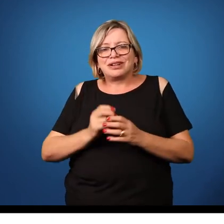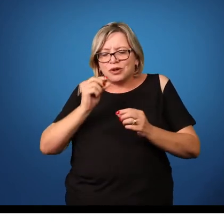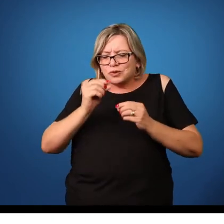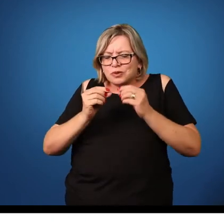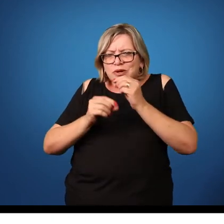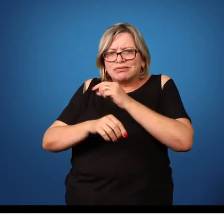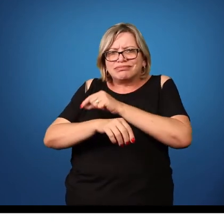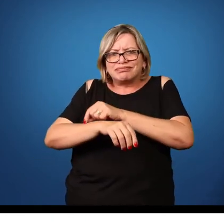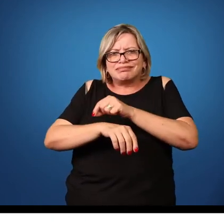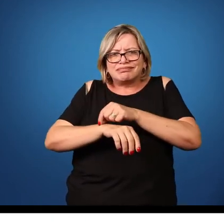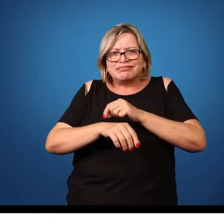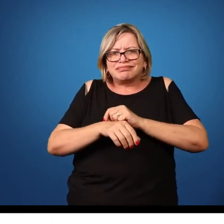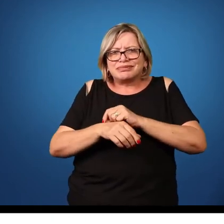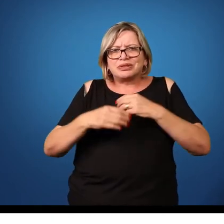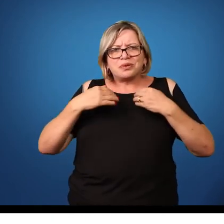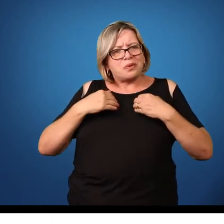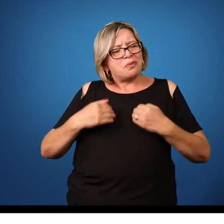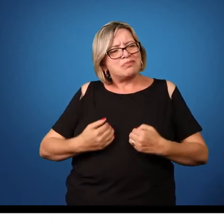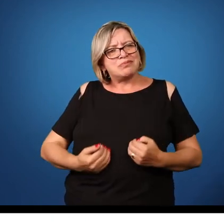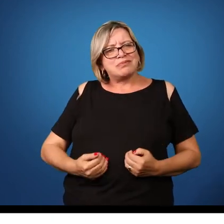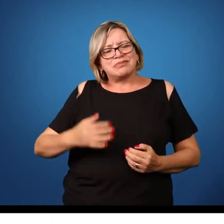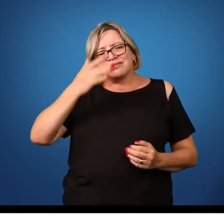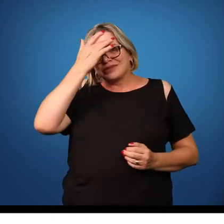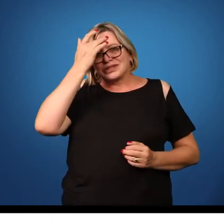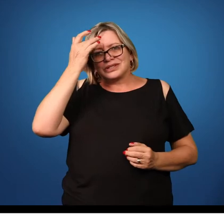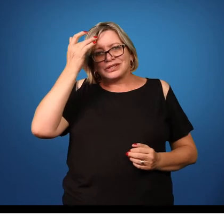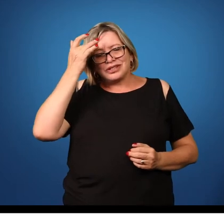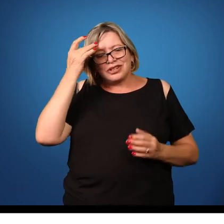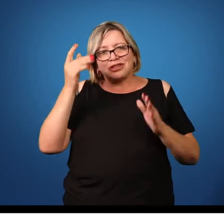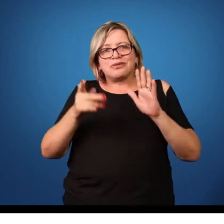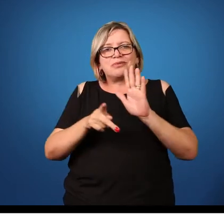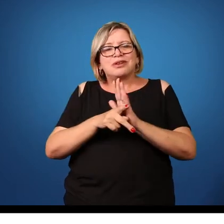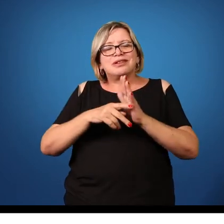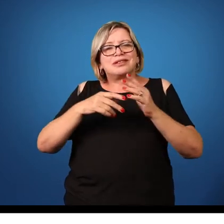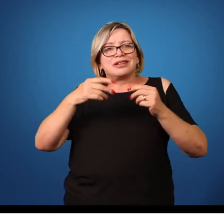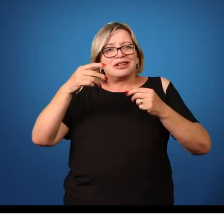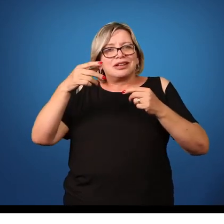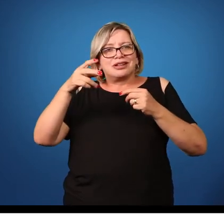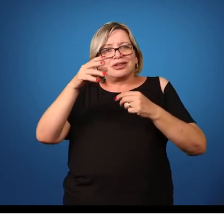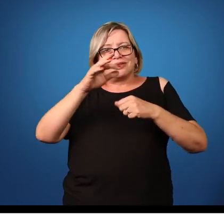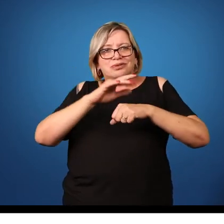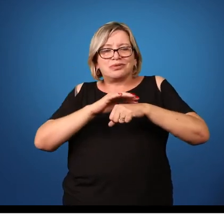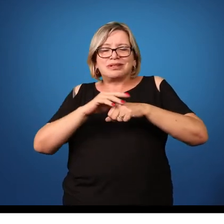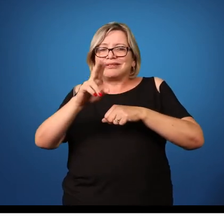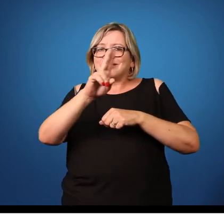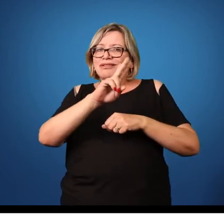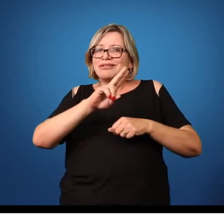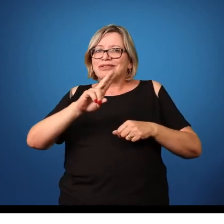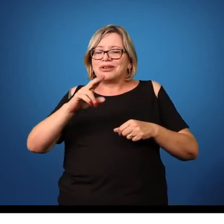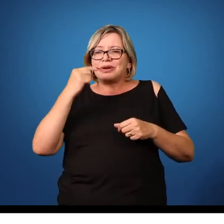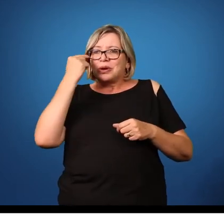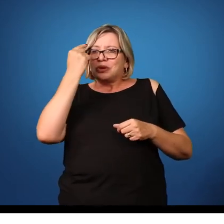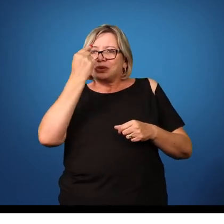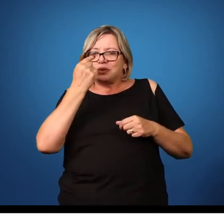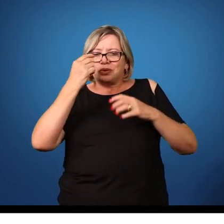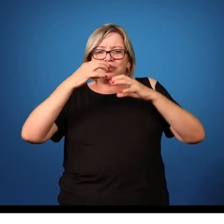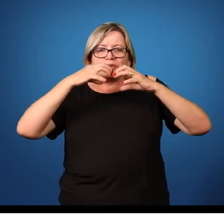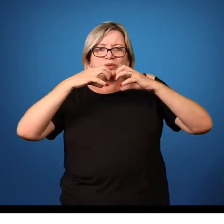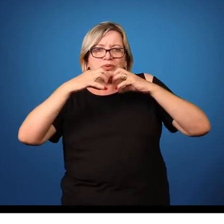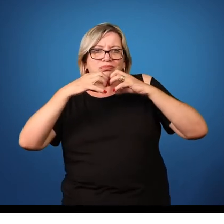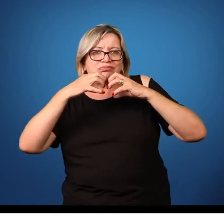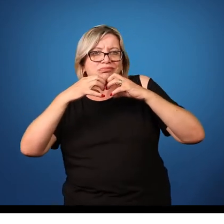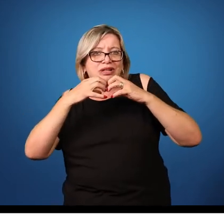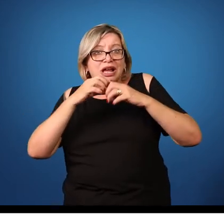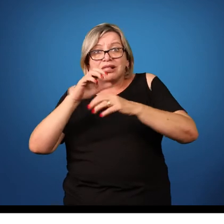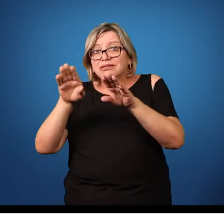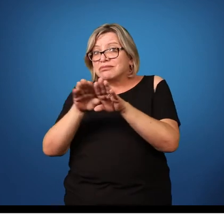no tecido humano é o que vai caracterizar a cisticercose, aí pode estar presente nos olhos e no cérebro ou